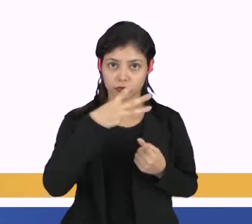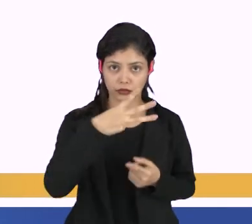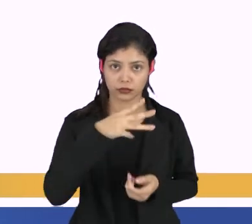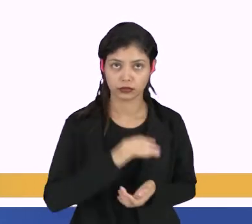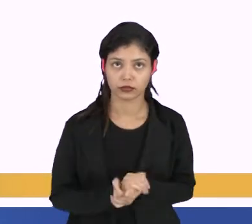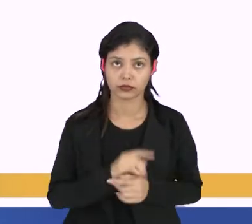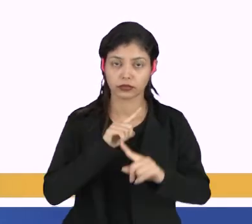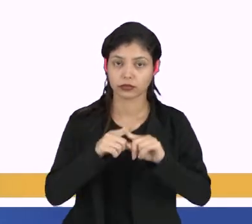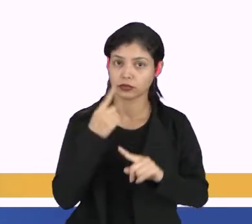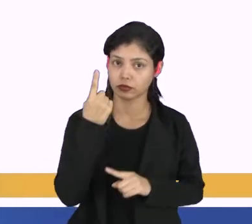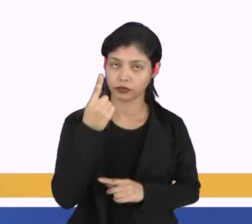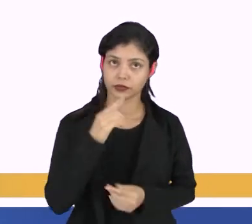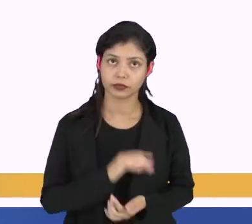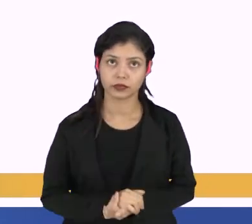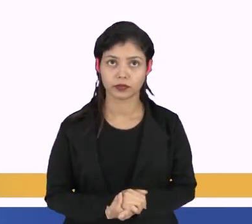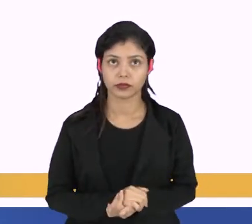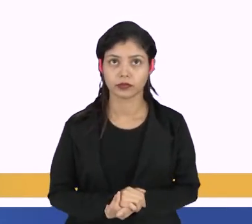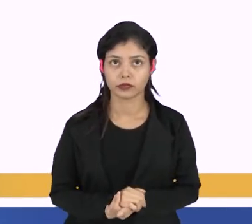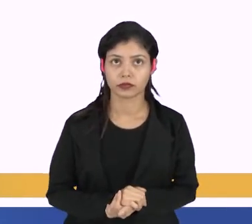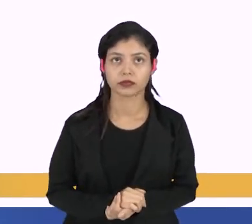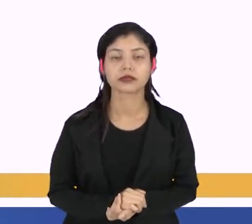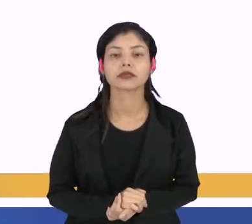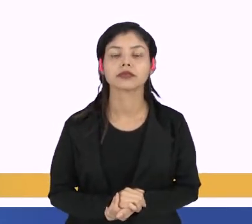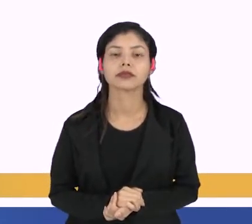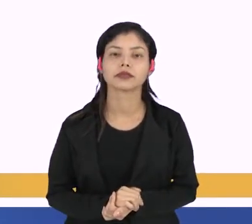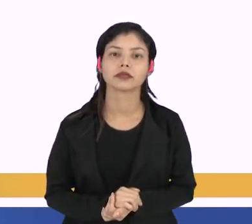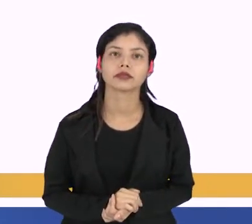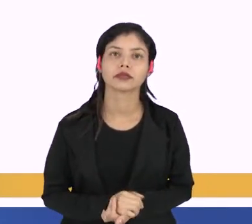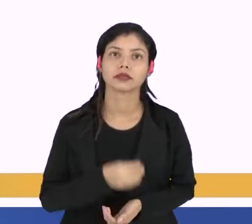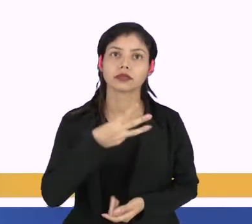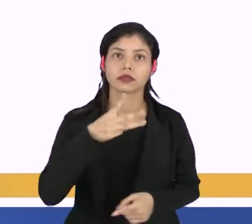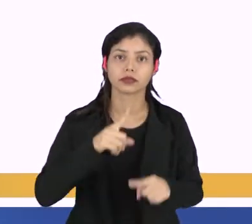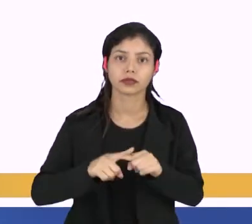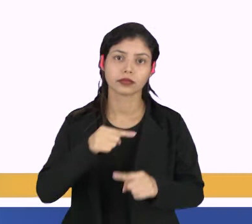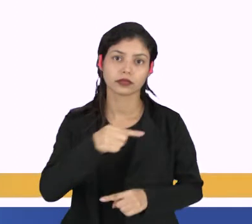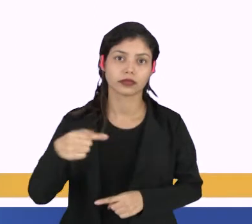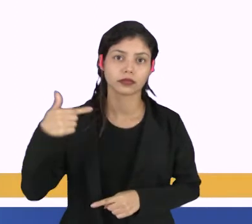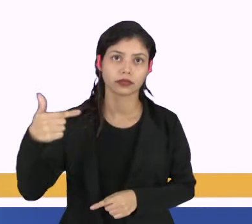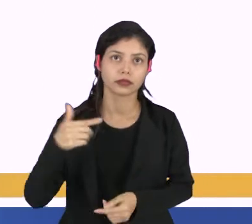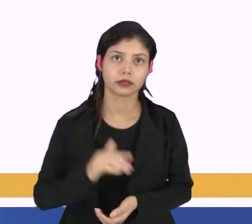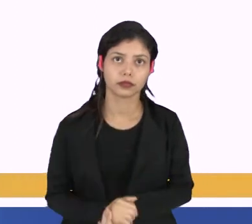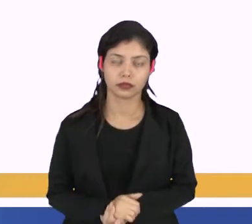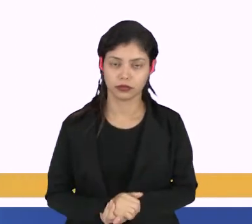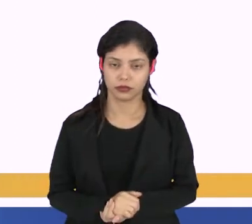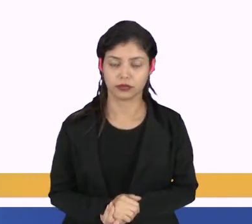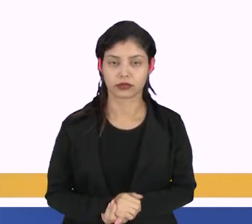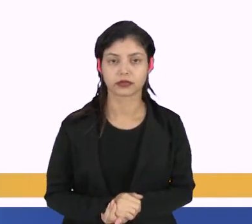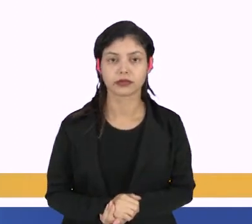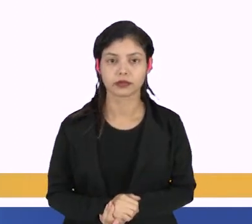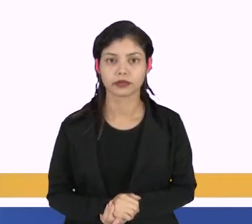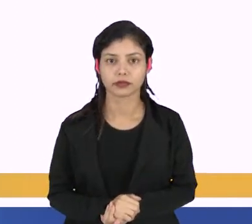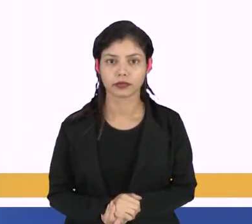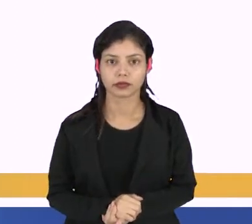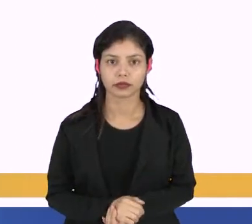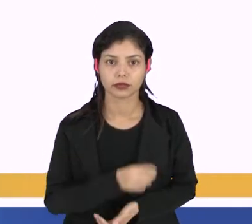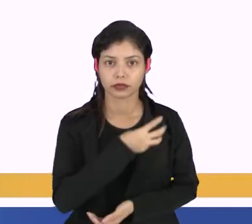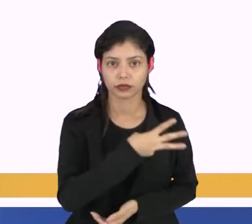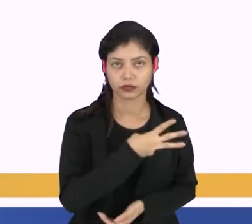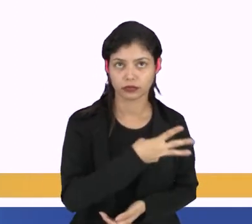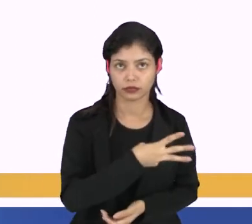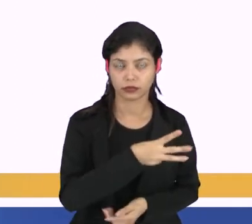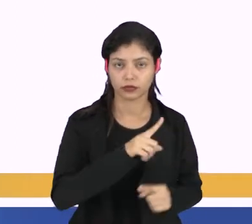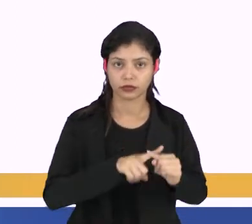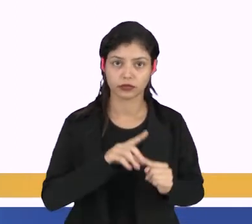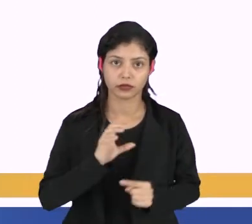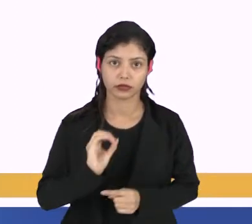3 vezes 3 vezes 1, no segundo elemento nós vamos ter o vezes o menos 2, na segunda linha nós vamos